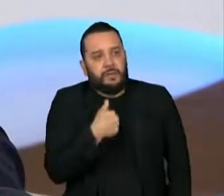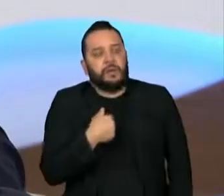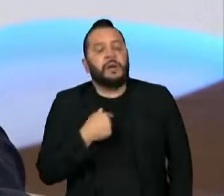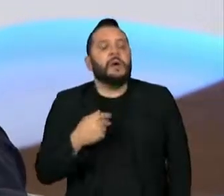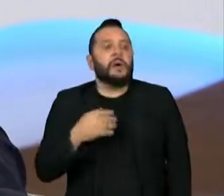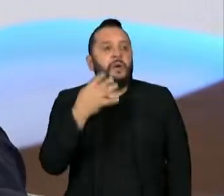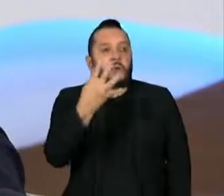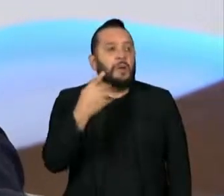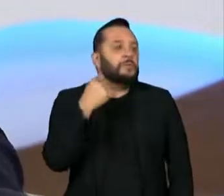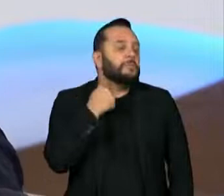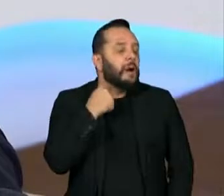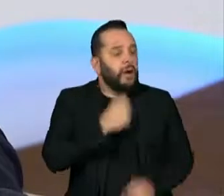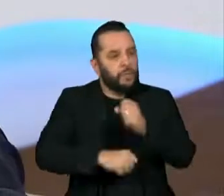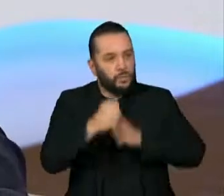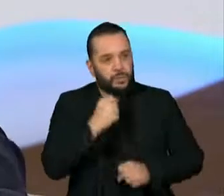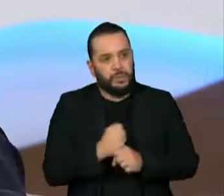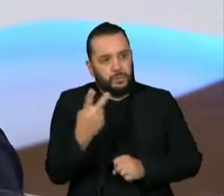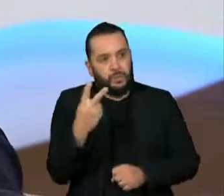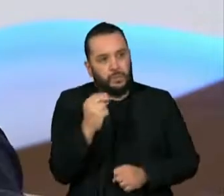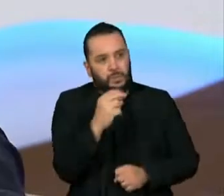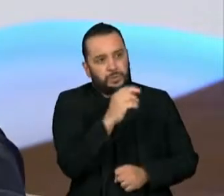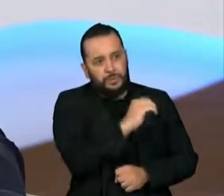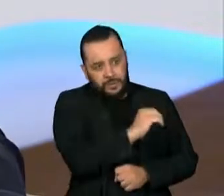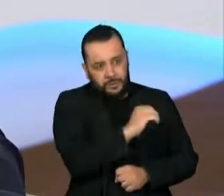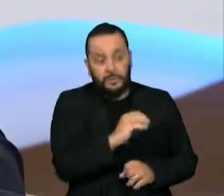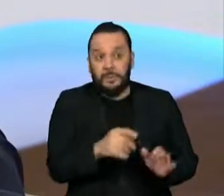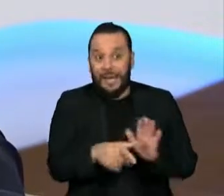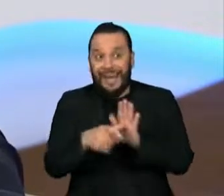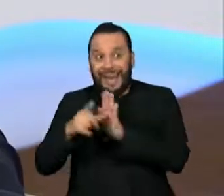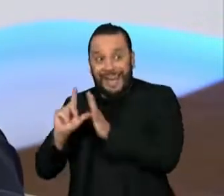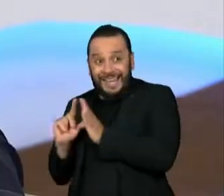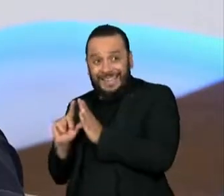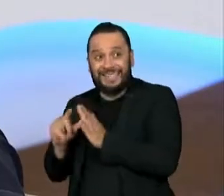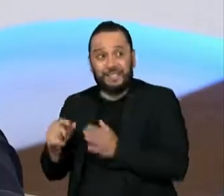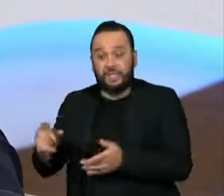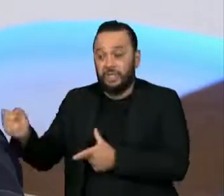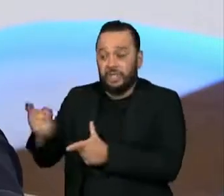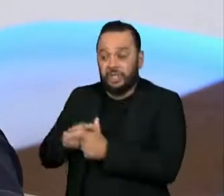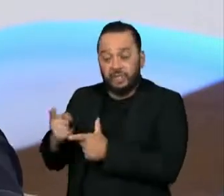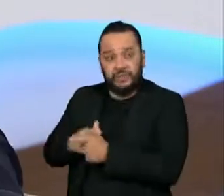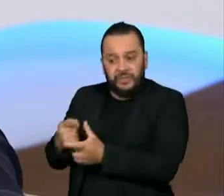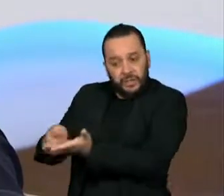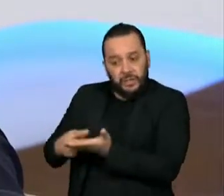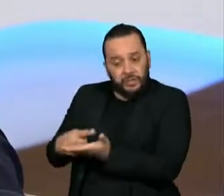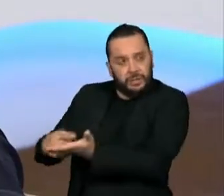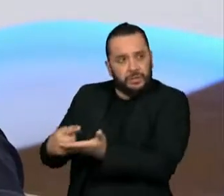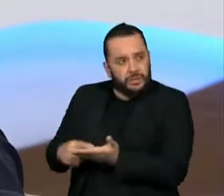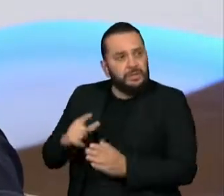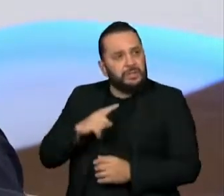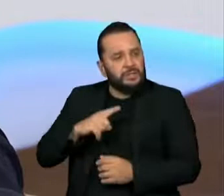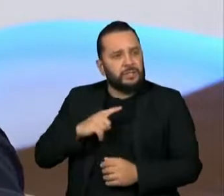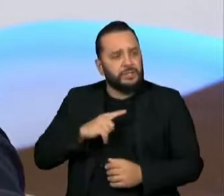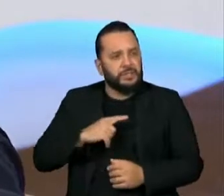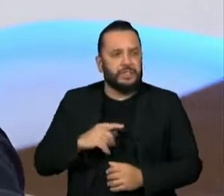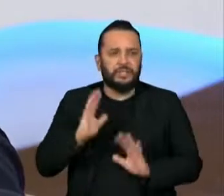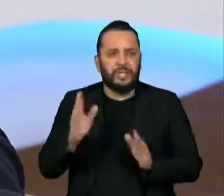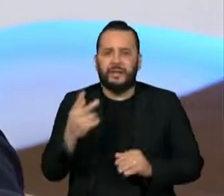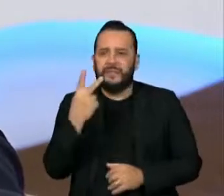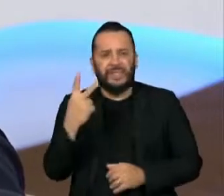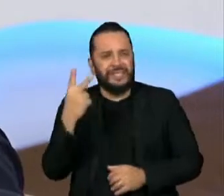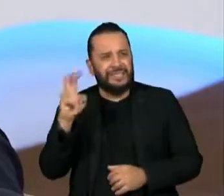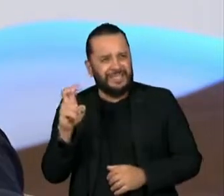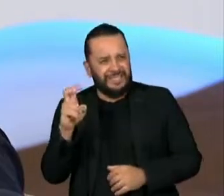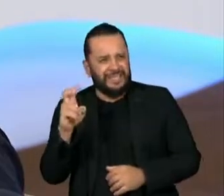Tínhamos feito, antes dela, uma renegociação das dívidas de 25 dos 27 estados de